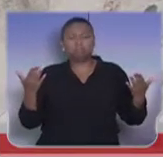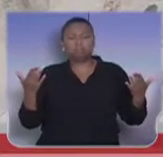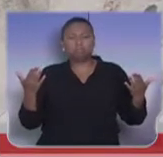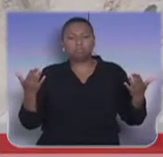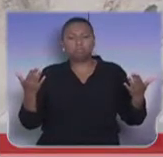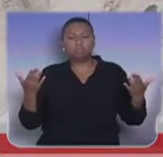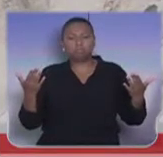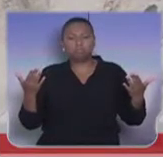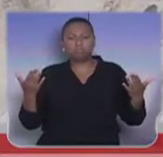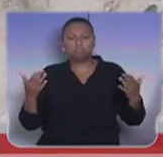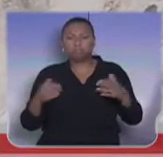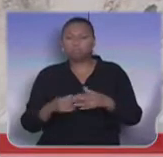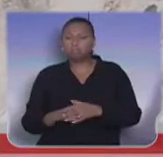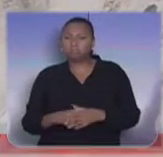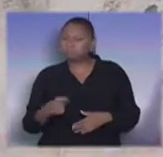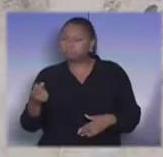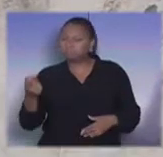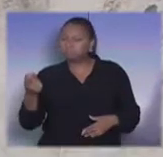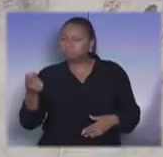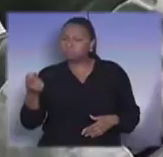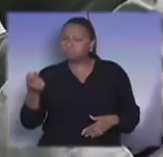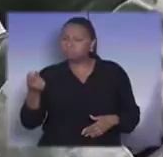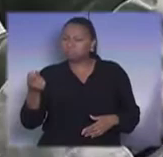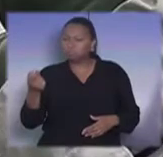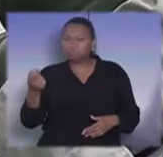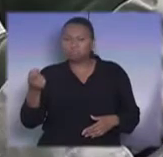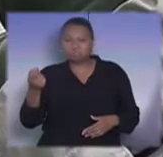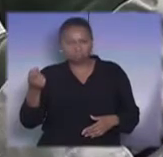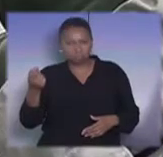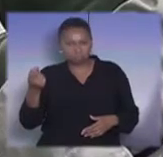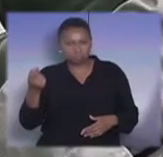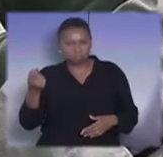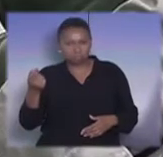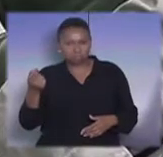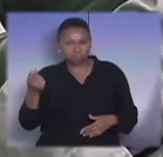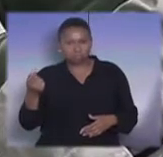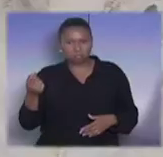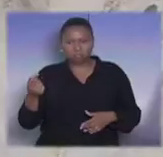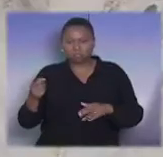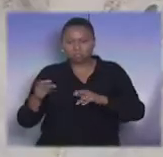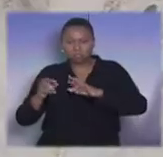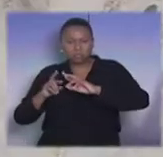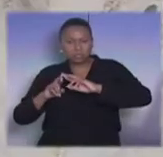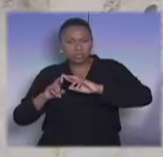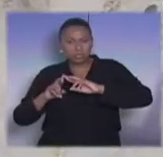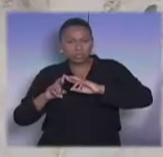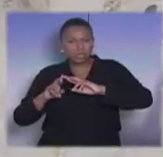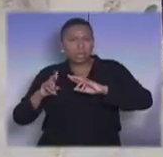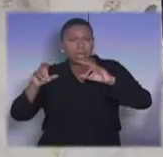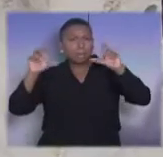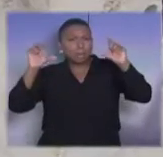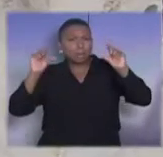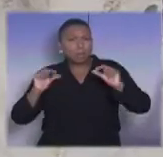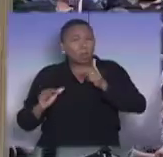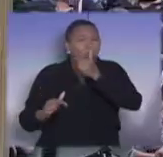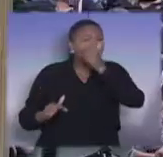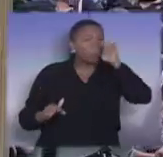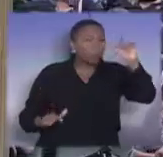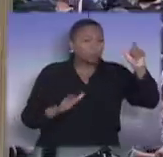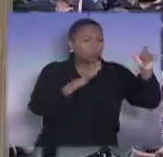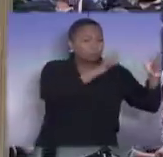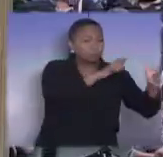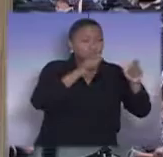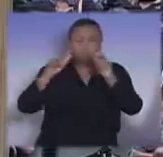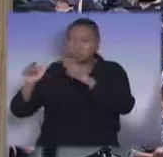Práticas de tarifas bem mais modestas no trecho Canoa, Rio Grande do Sul, Araucária, Paraná, trajeto de 800 km,